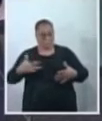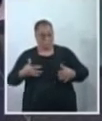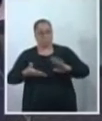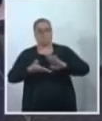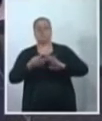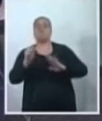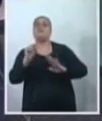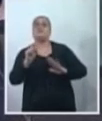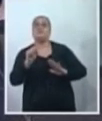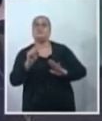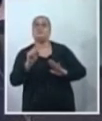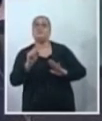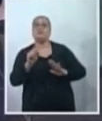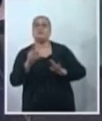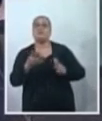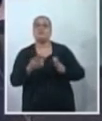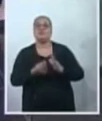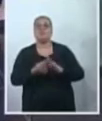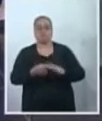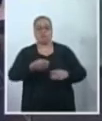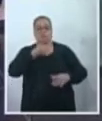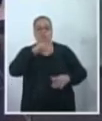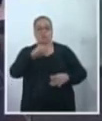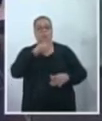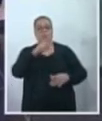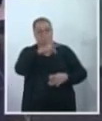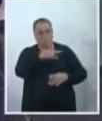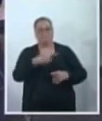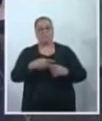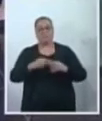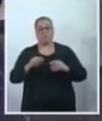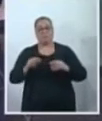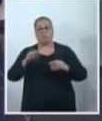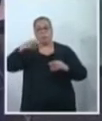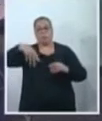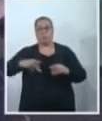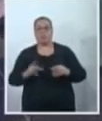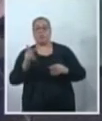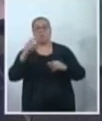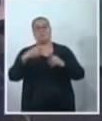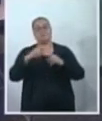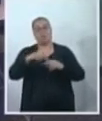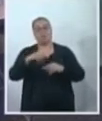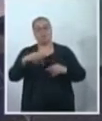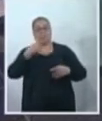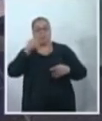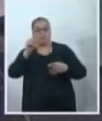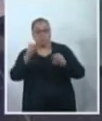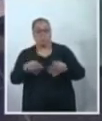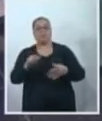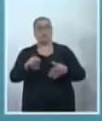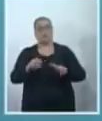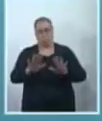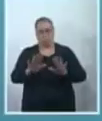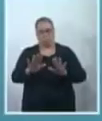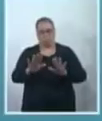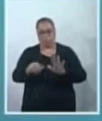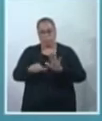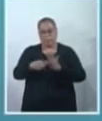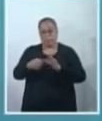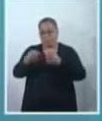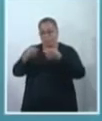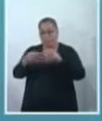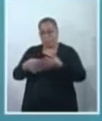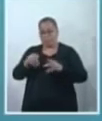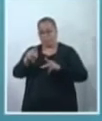rubrica de publicidade e propaganda, como muitos parlamentares aqui falam. Vamos falar dessa situação. Eu queria só primeiro explicar para o povo